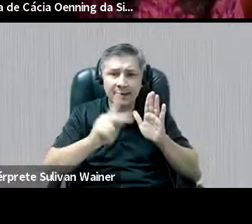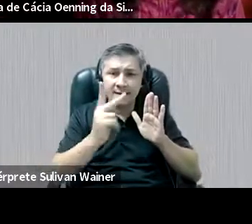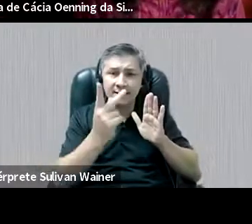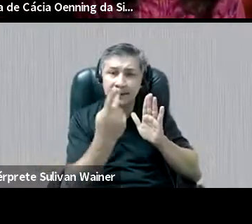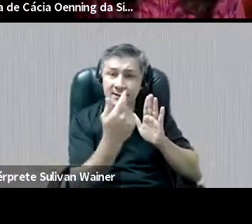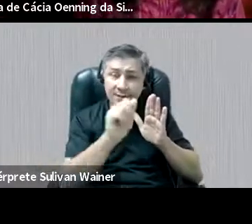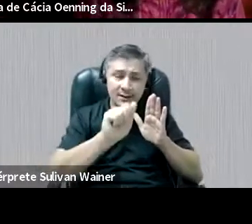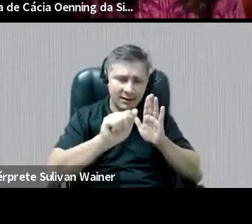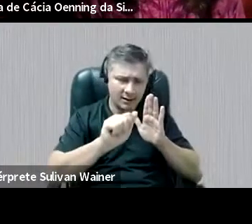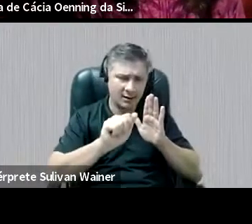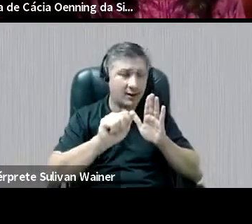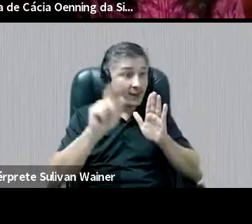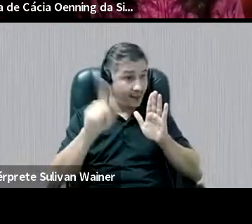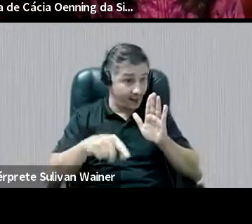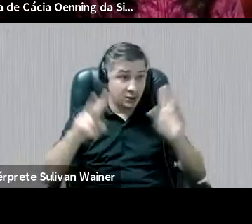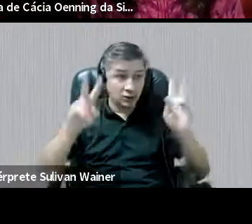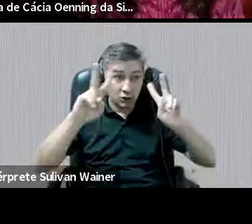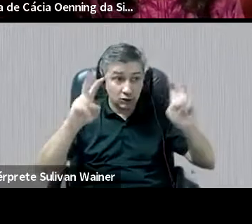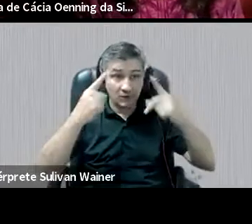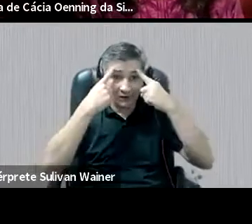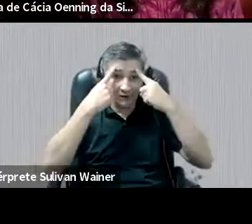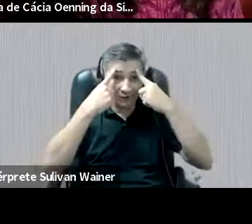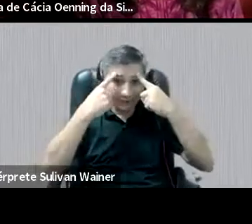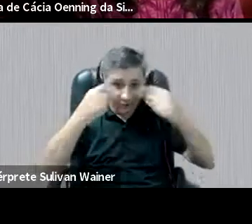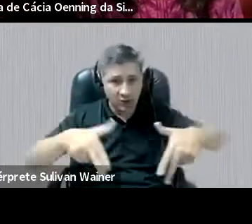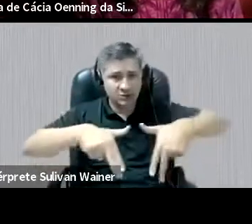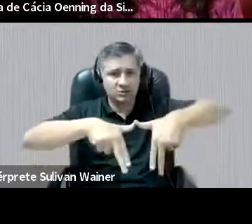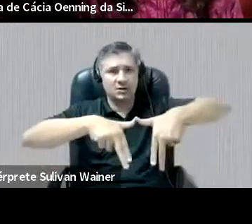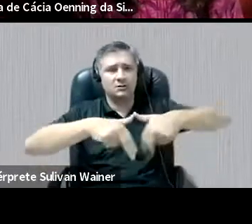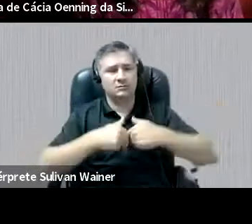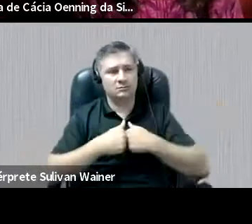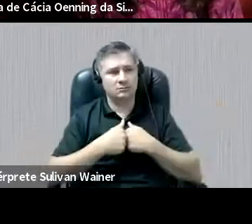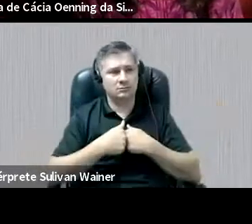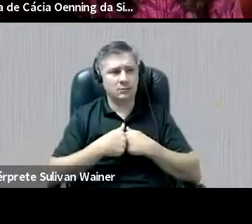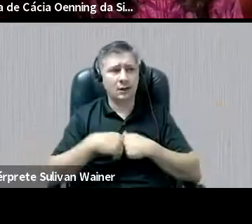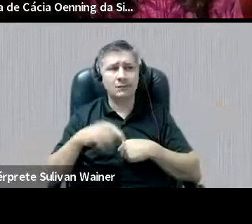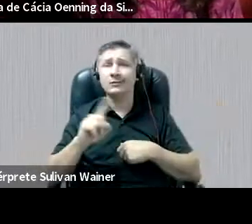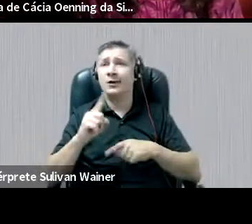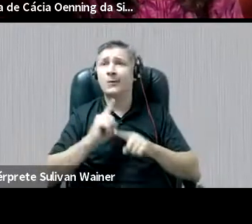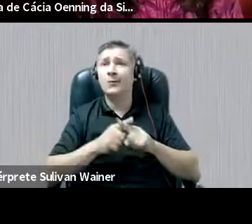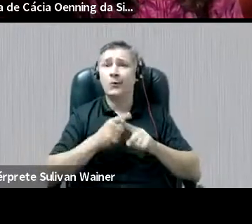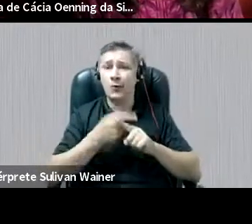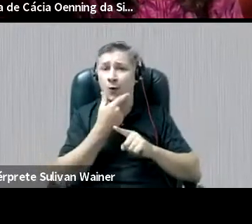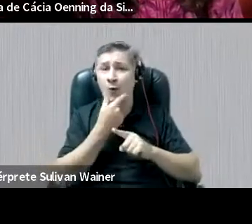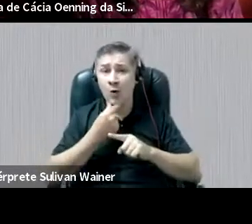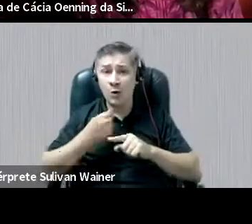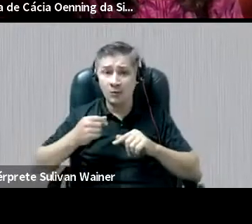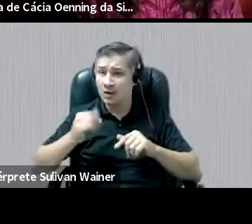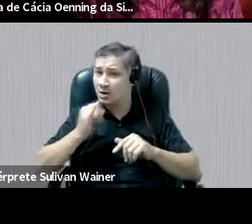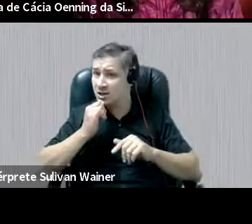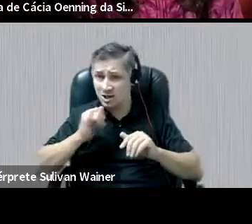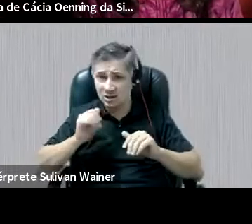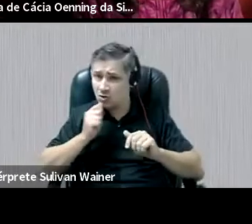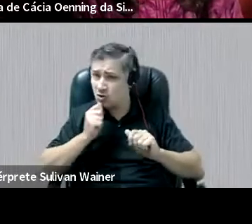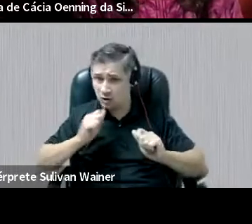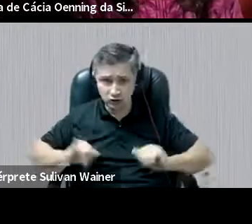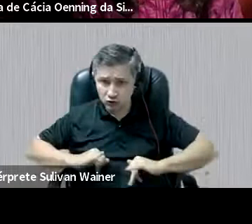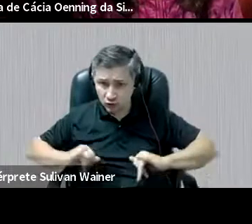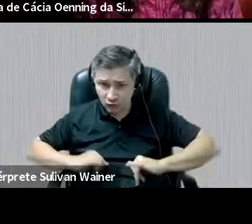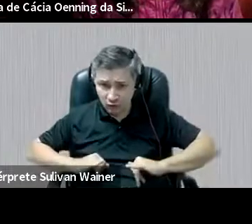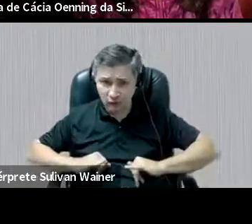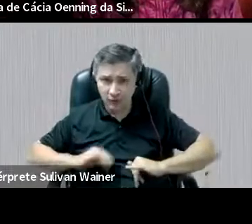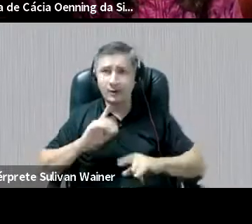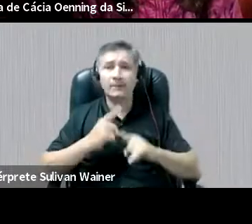violências de gênero, porque, não que os meninos não sofram, que os não sofram, mas porque